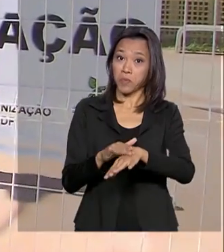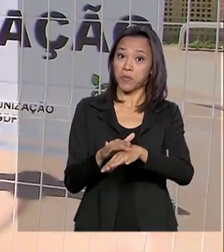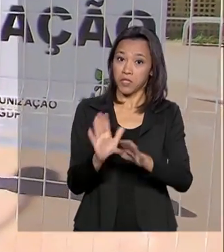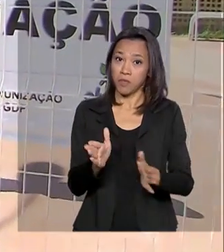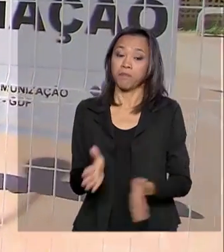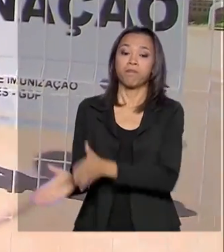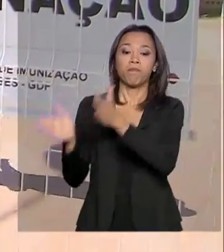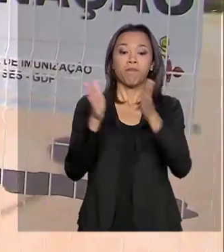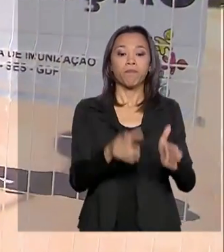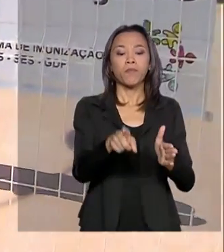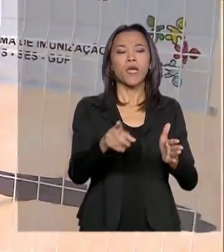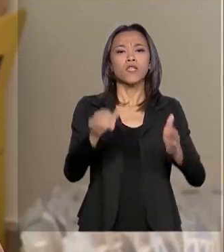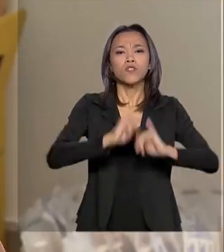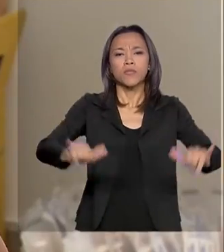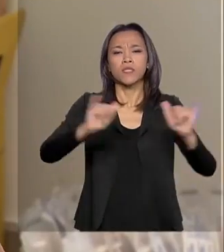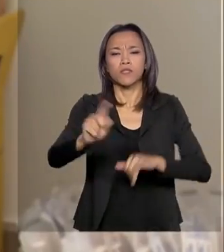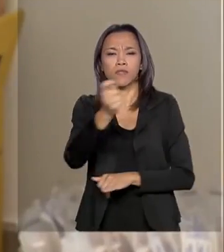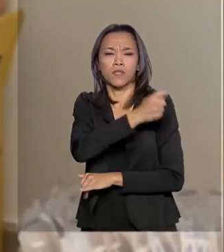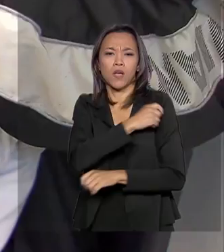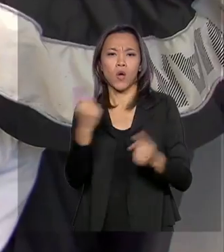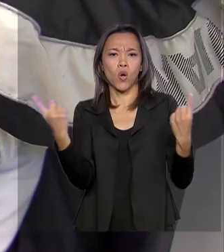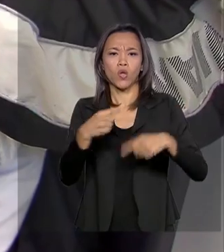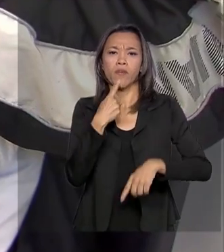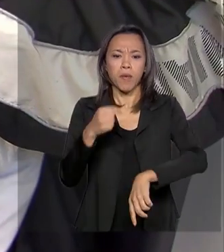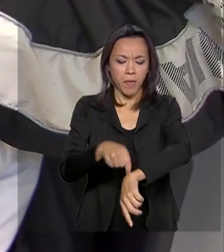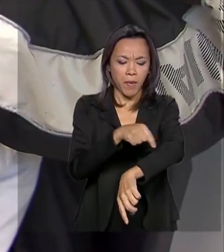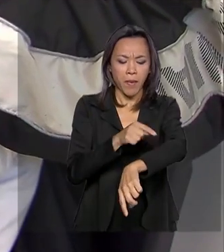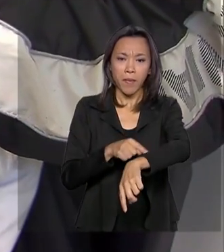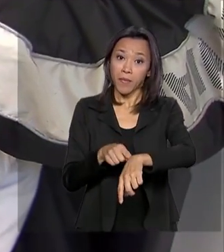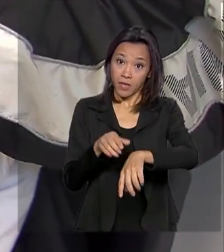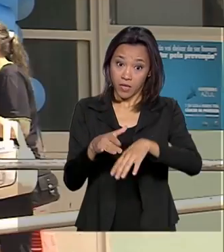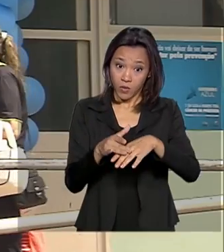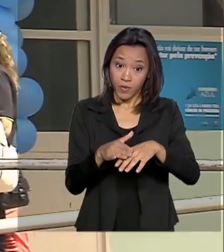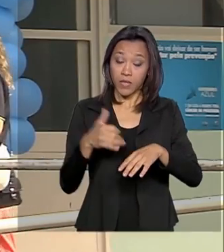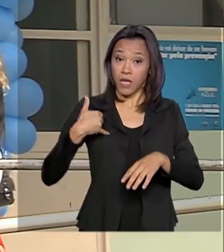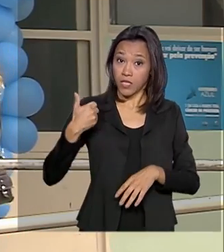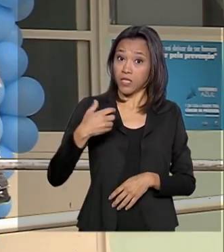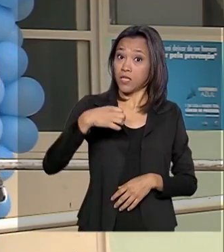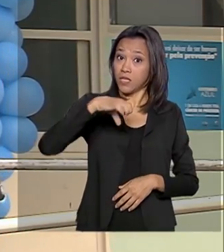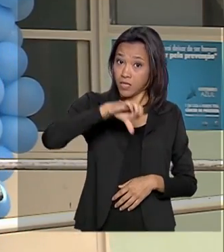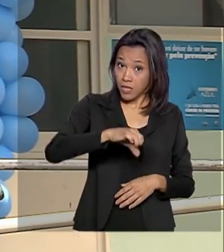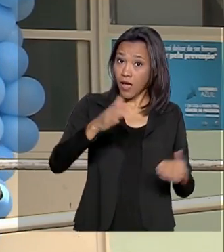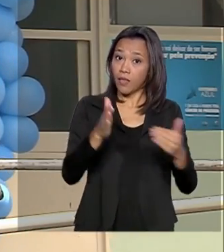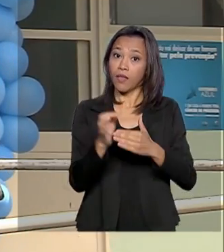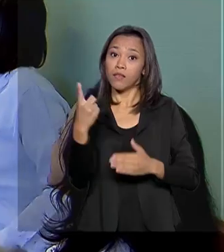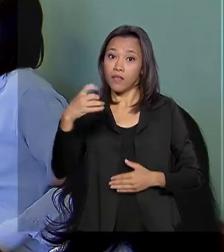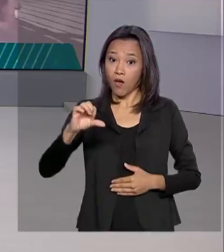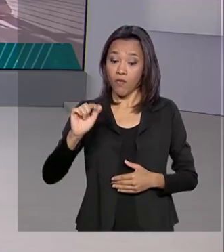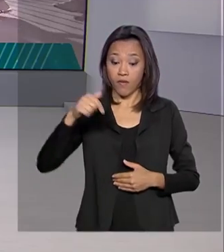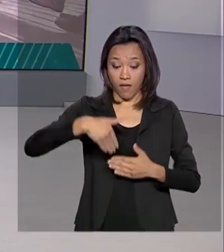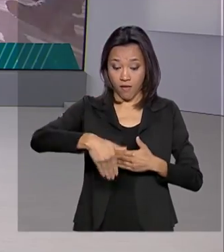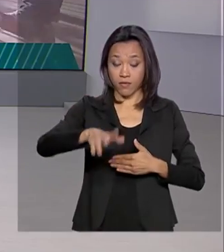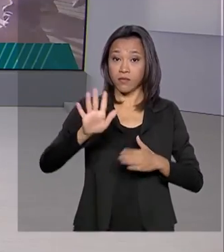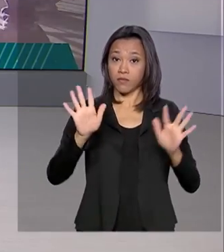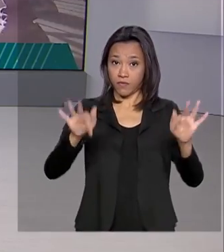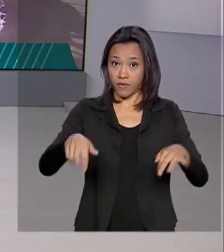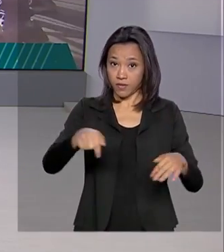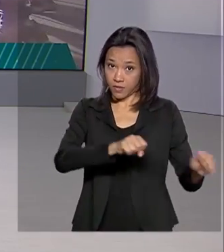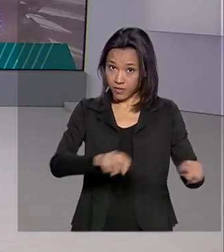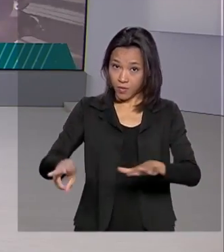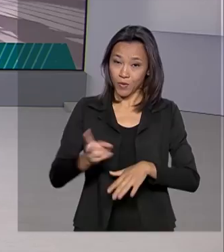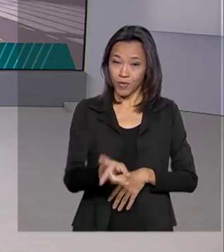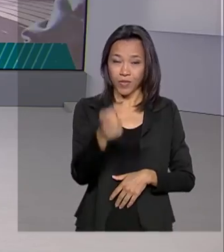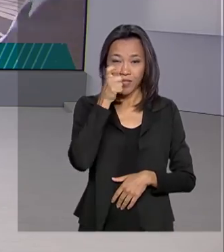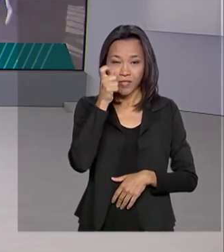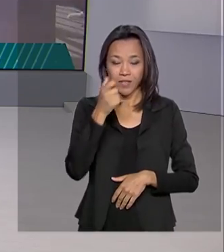campanha de vacinação contra o sarampo para quem tem entre 5 e 19 anos termina esta semana. Fique com a